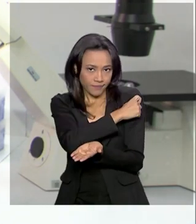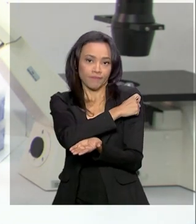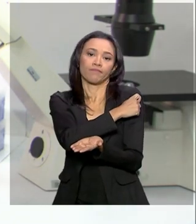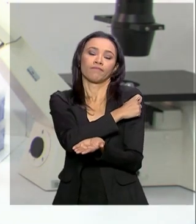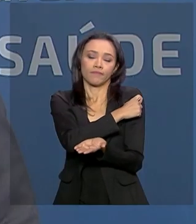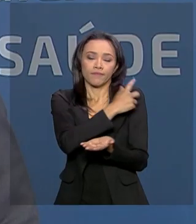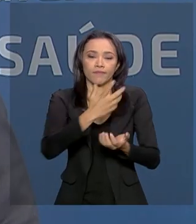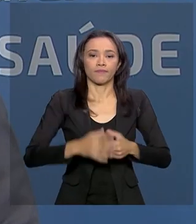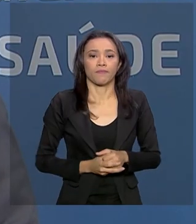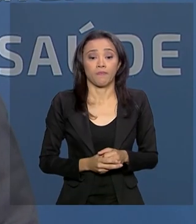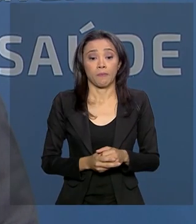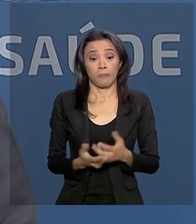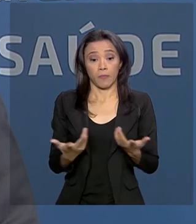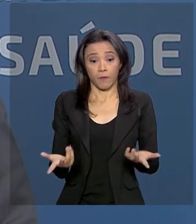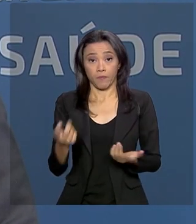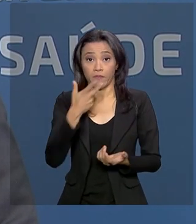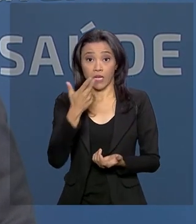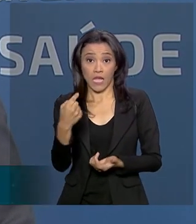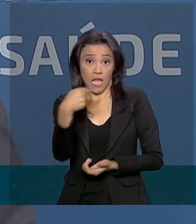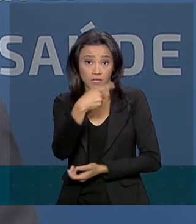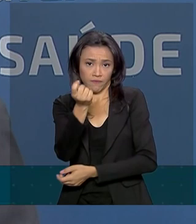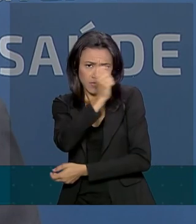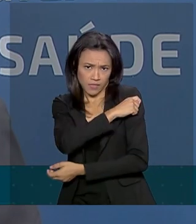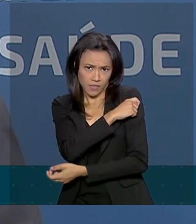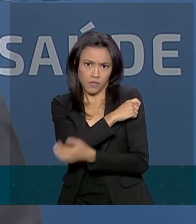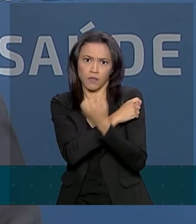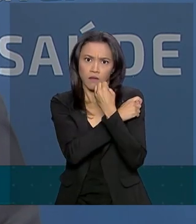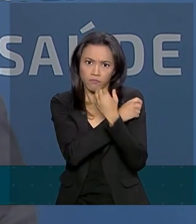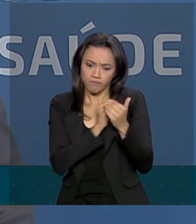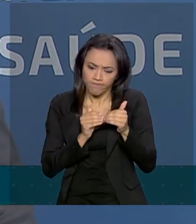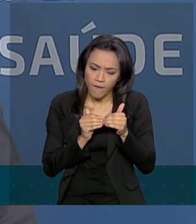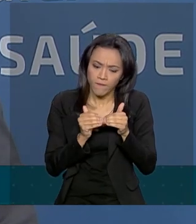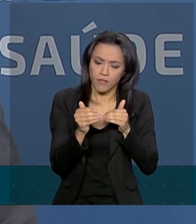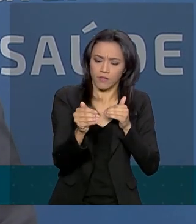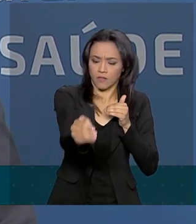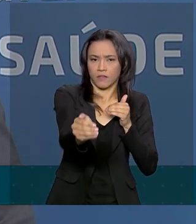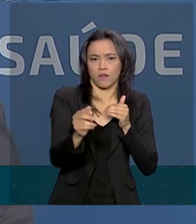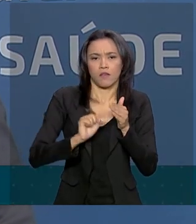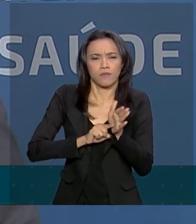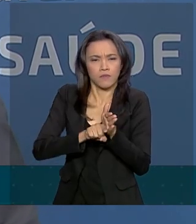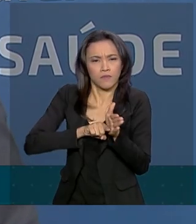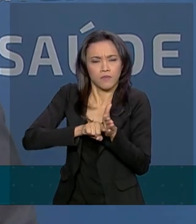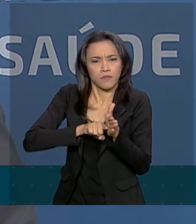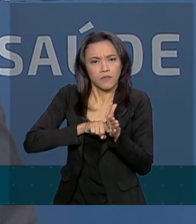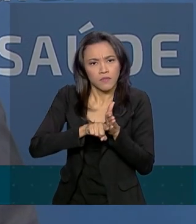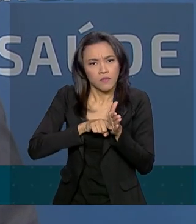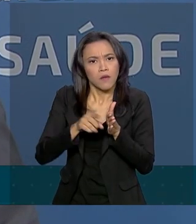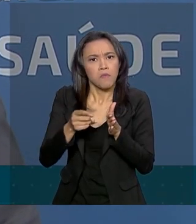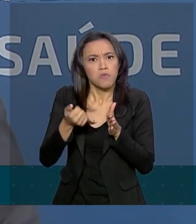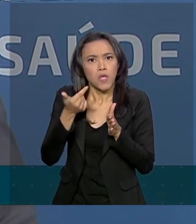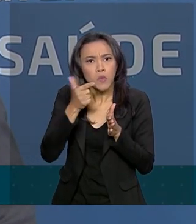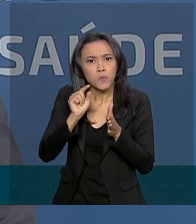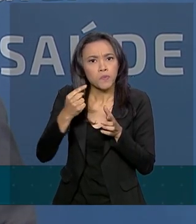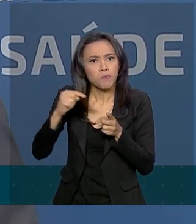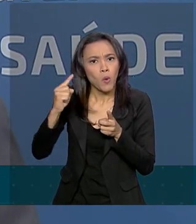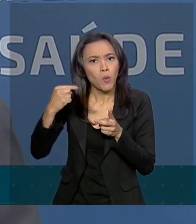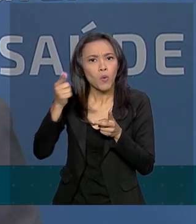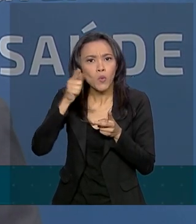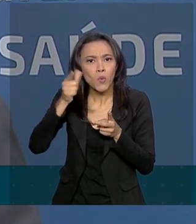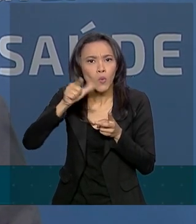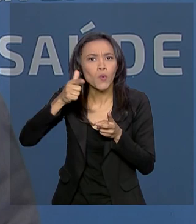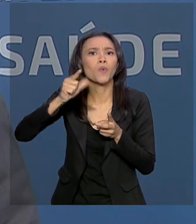imunização. Essa vacina está bem avançada, os resultados são muito promissores e nós